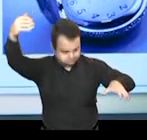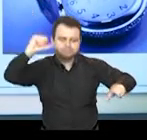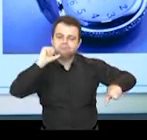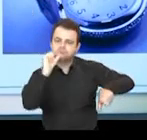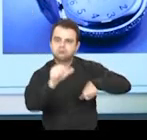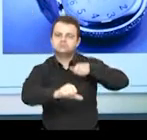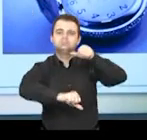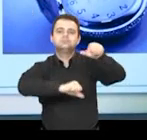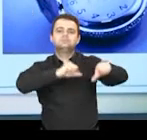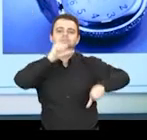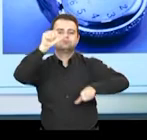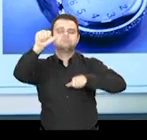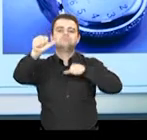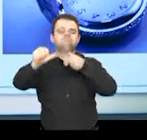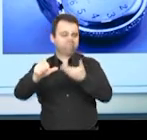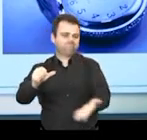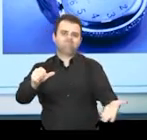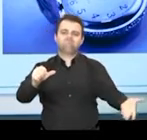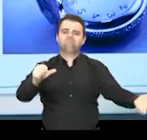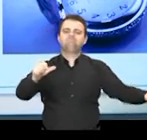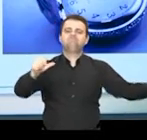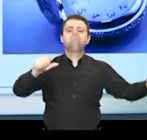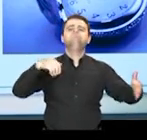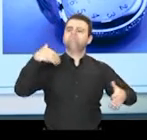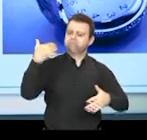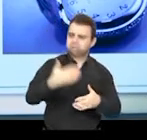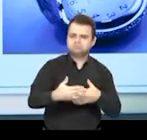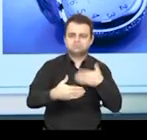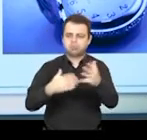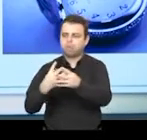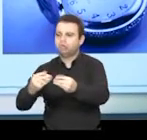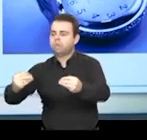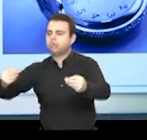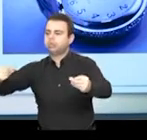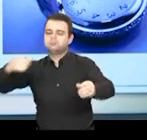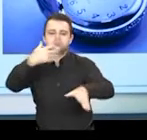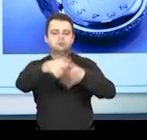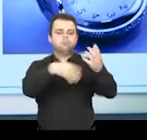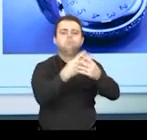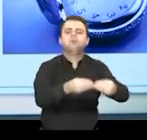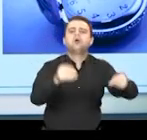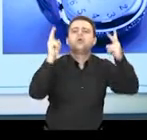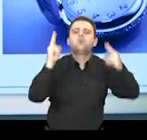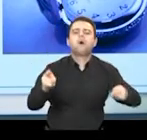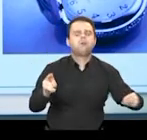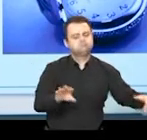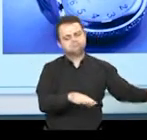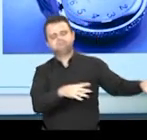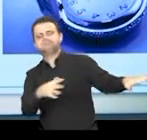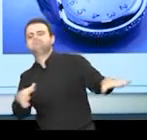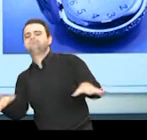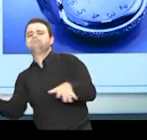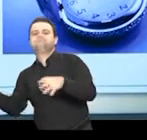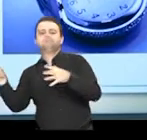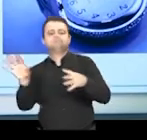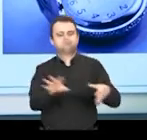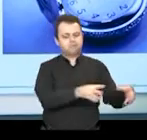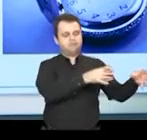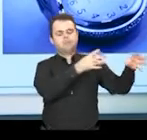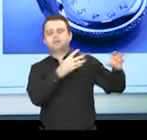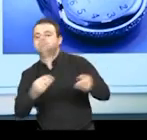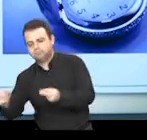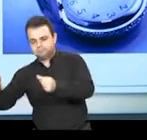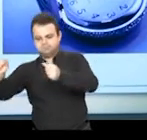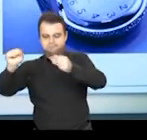dia. Tudo passa, tudo sempre passará. A vida vem em ondas como um mar, num